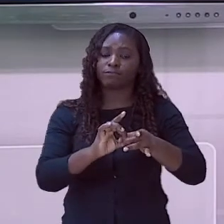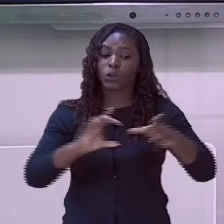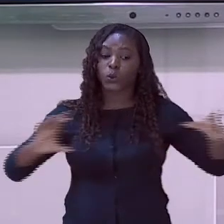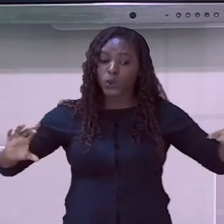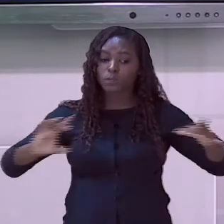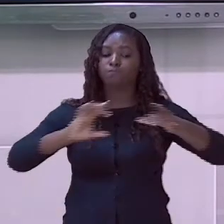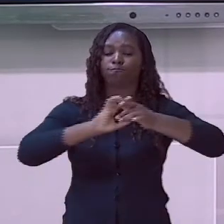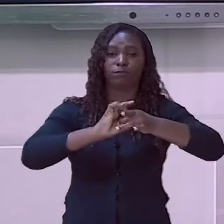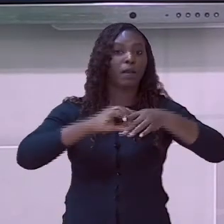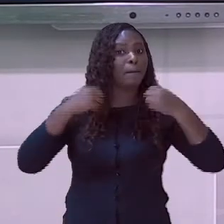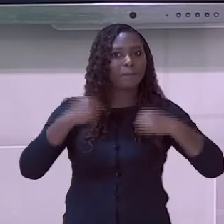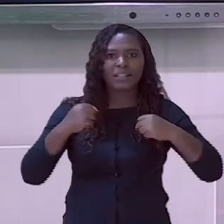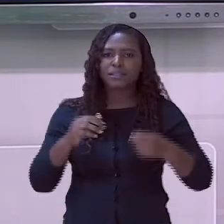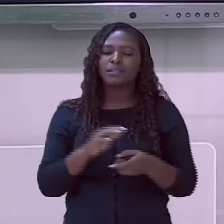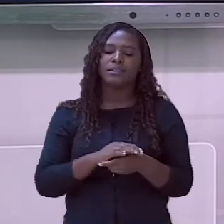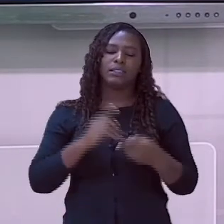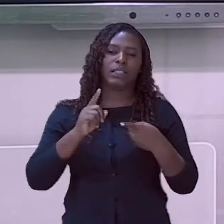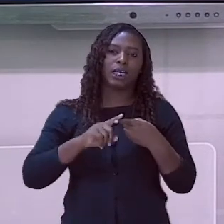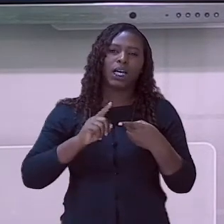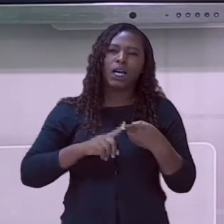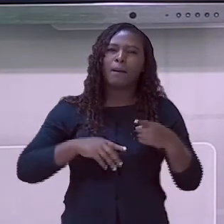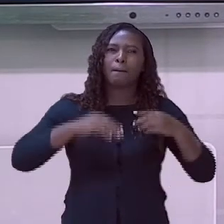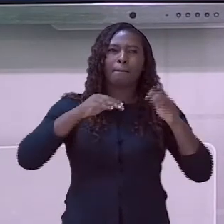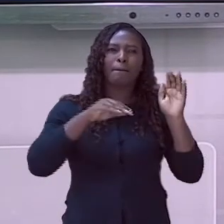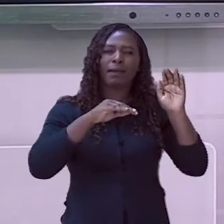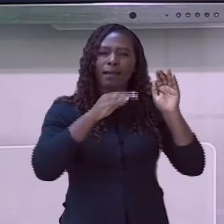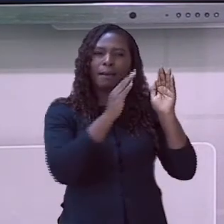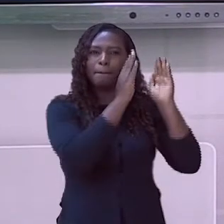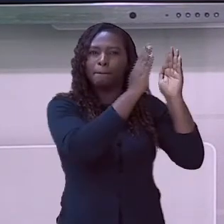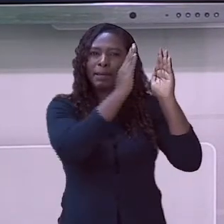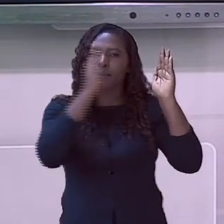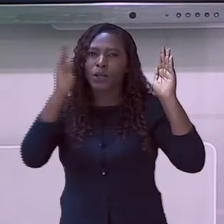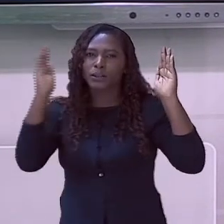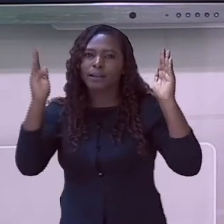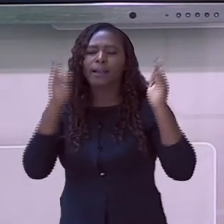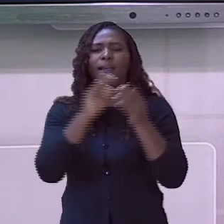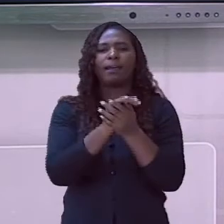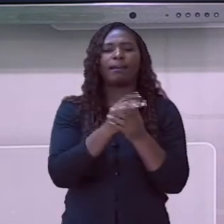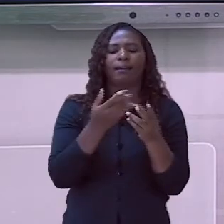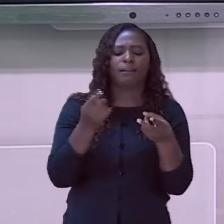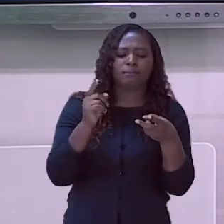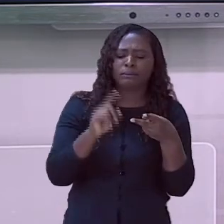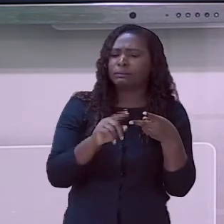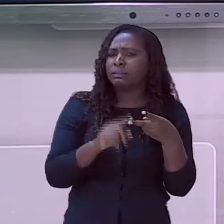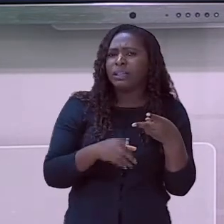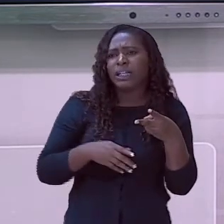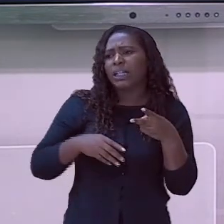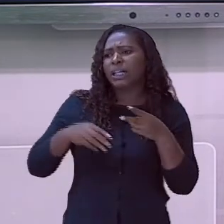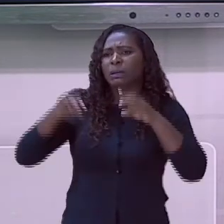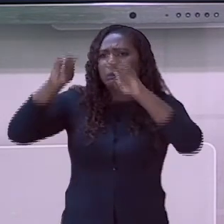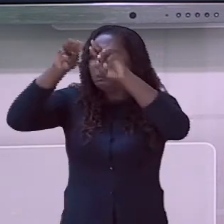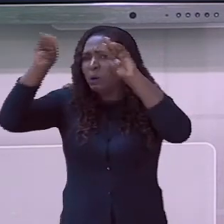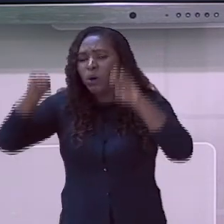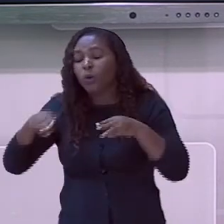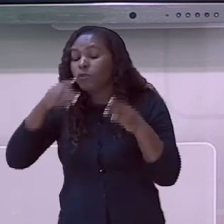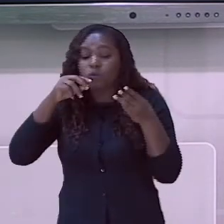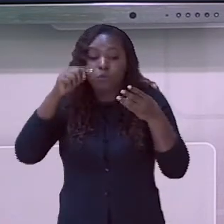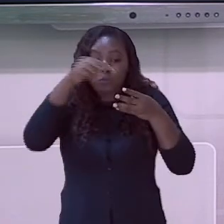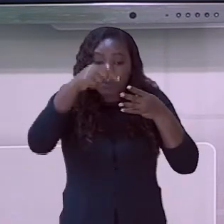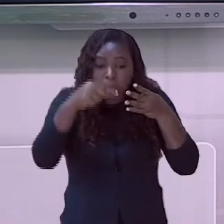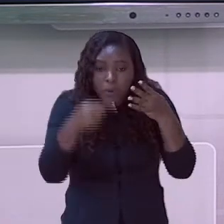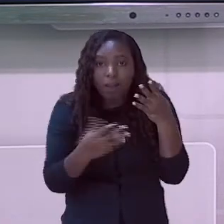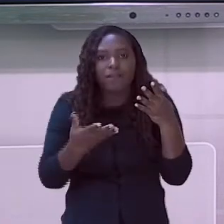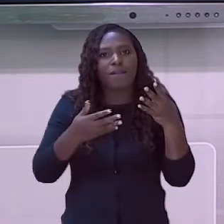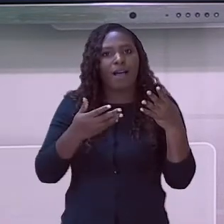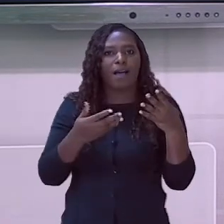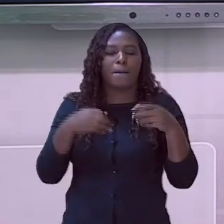estudo e à cultura, os materiais disponíveis devem ser disponibilizados também em braile para leitura